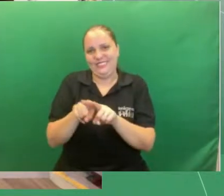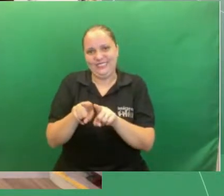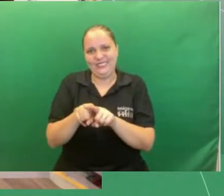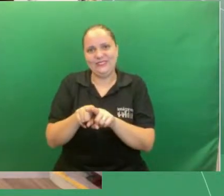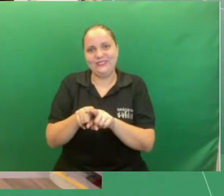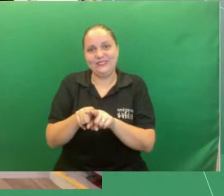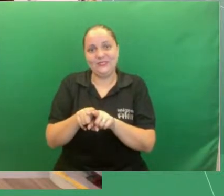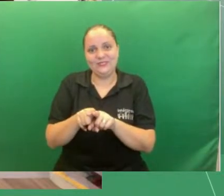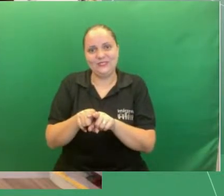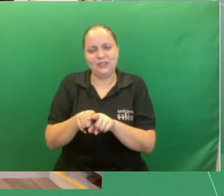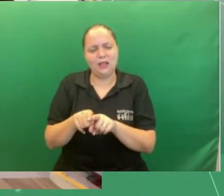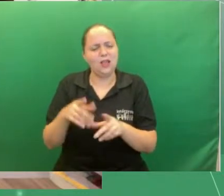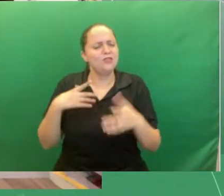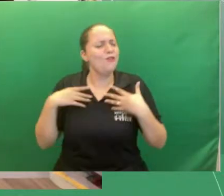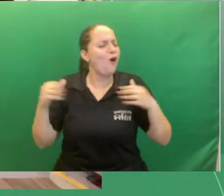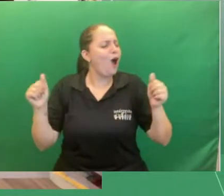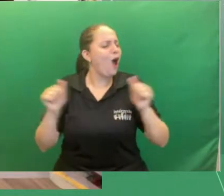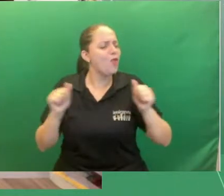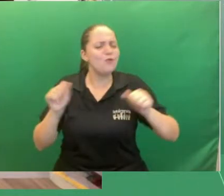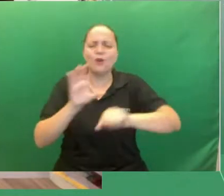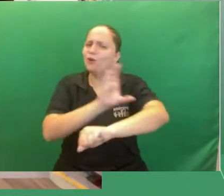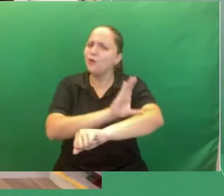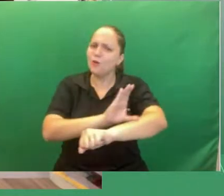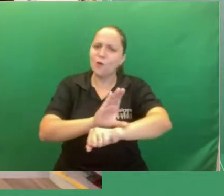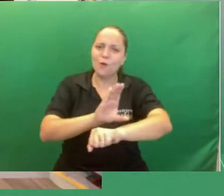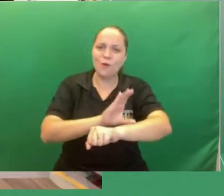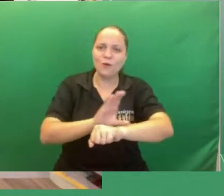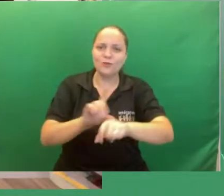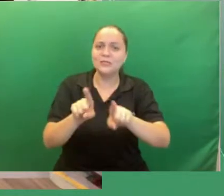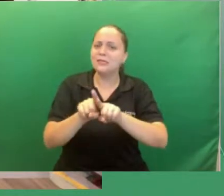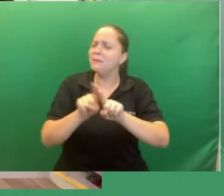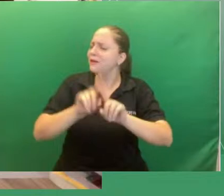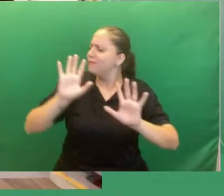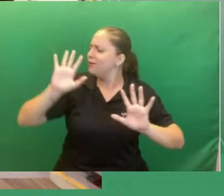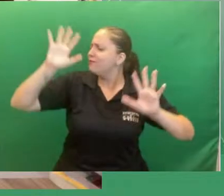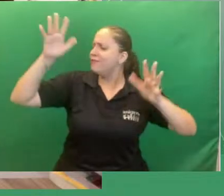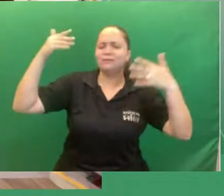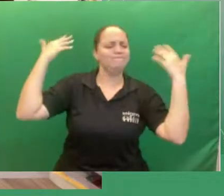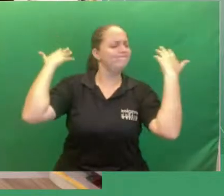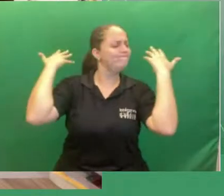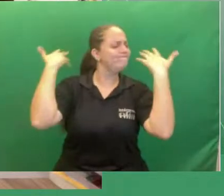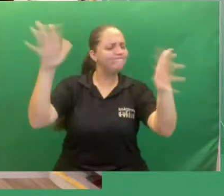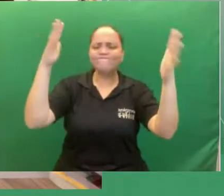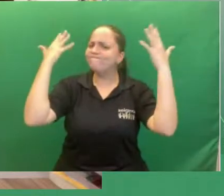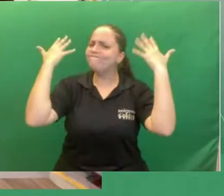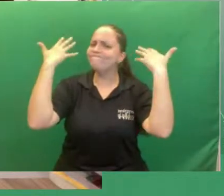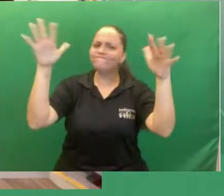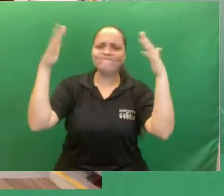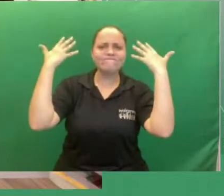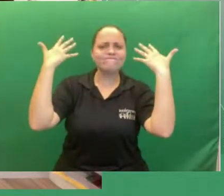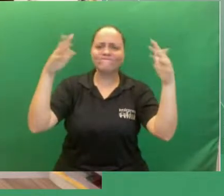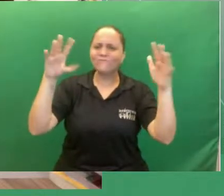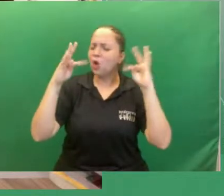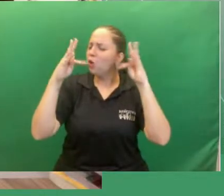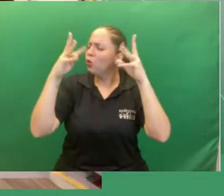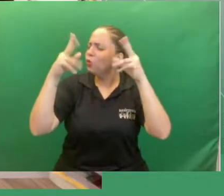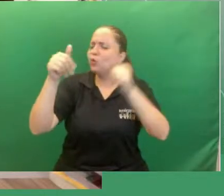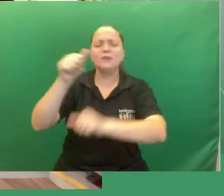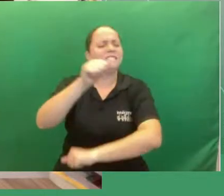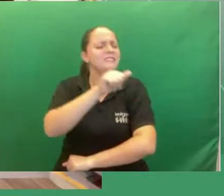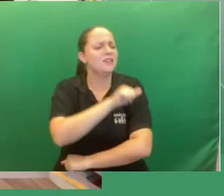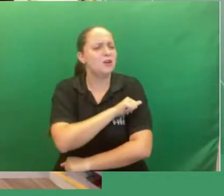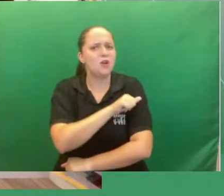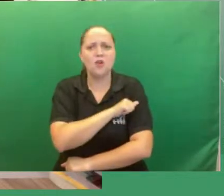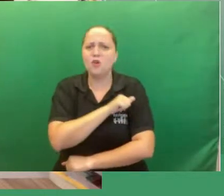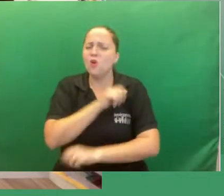assim estou adorando o curso o evento também vocês estão de parabéns todos os dissentes muito